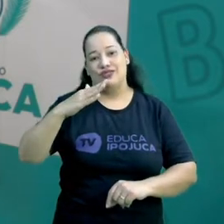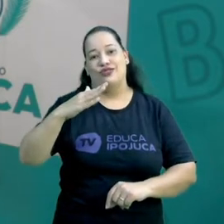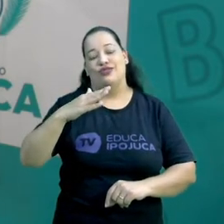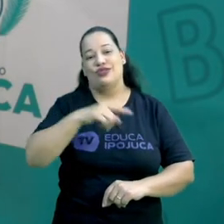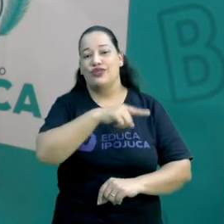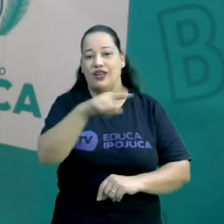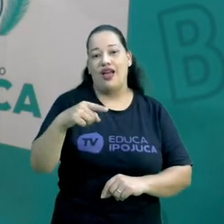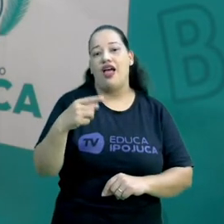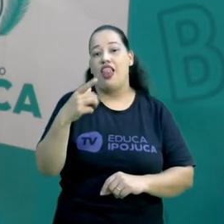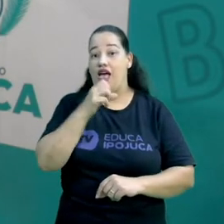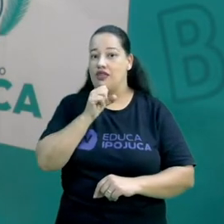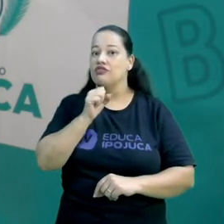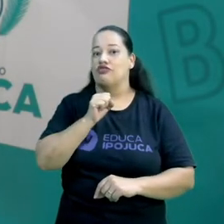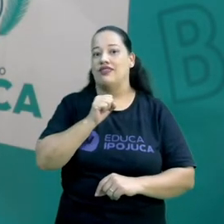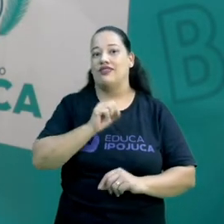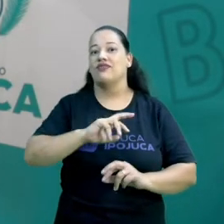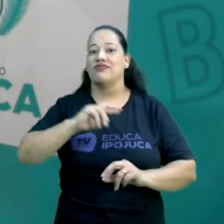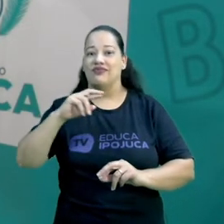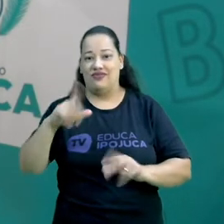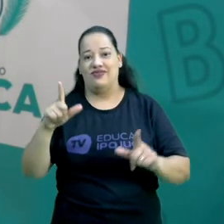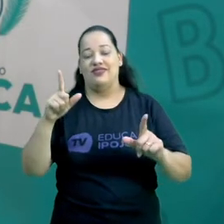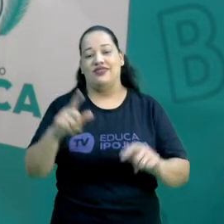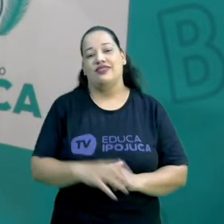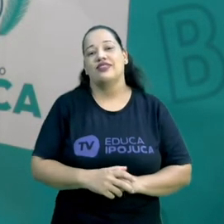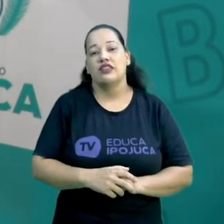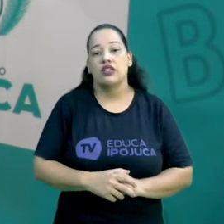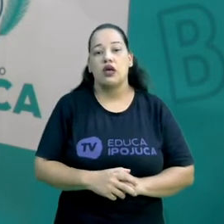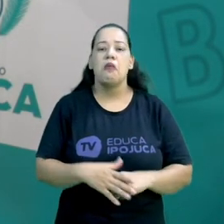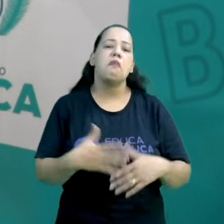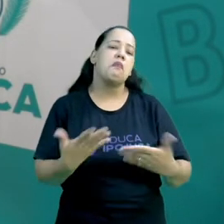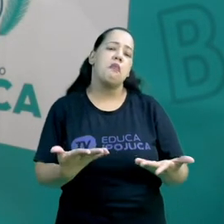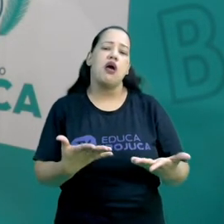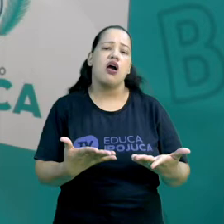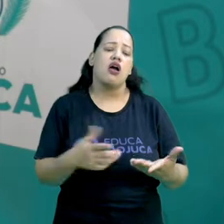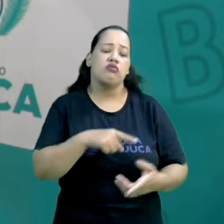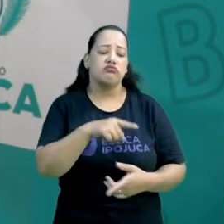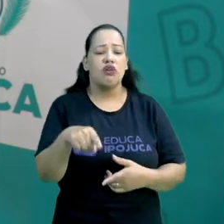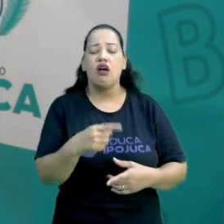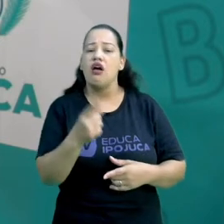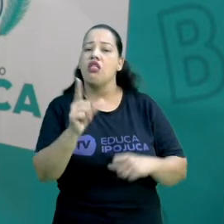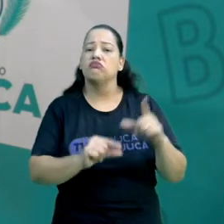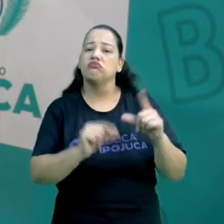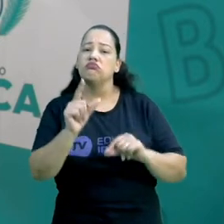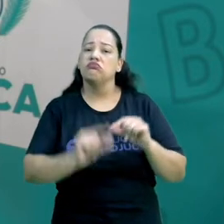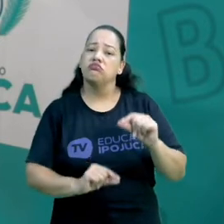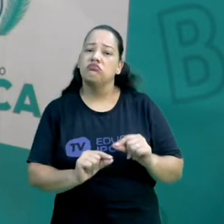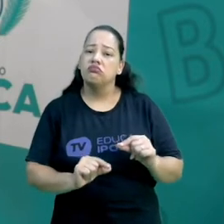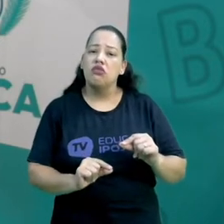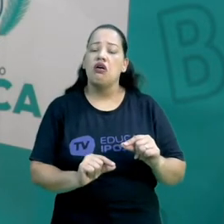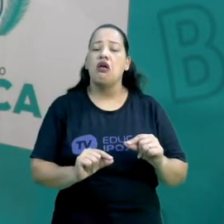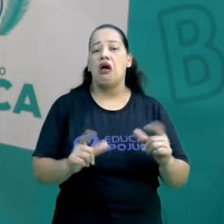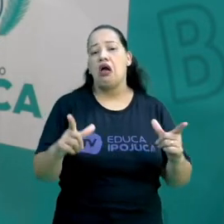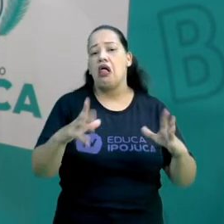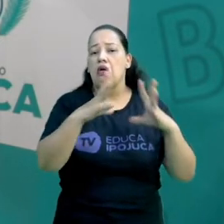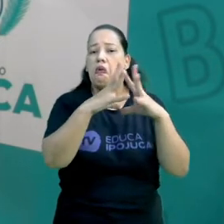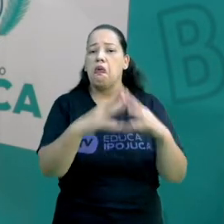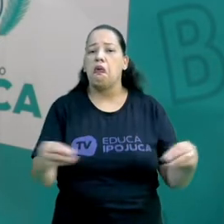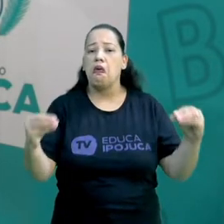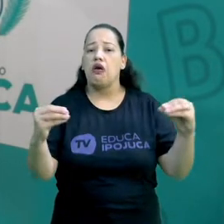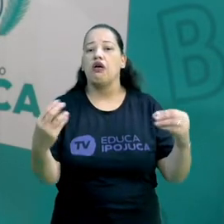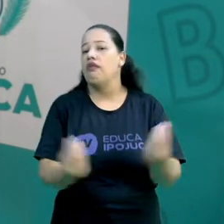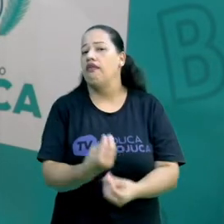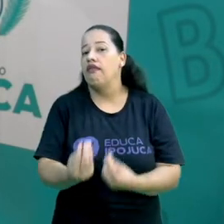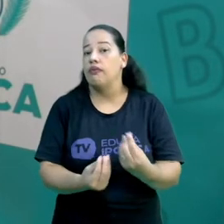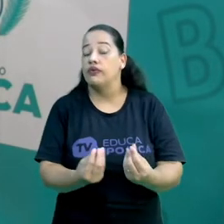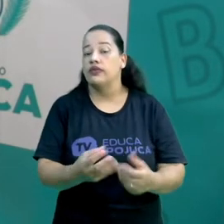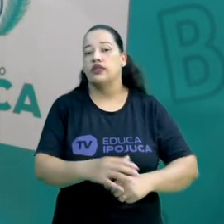laranjas. E como é que morre uma estrela? Como é a estrela morre? Como eu disse a você,